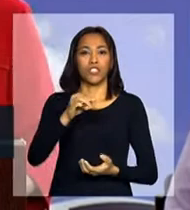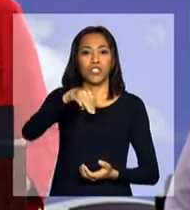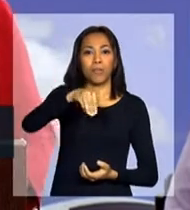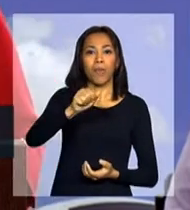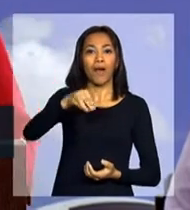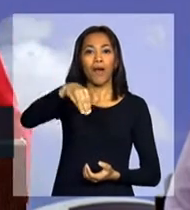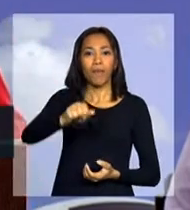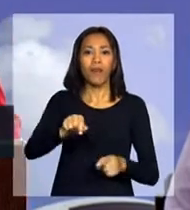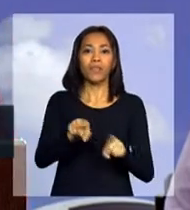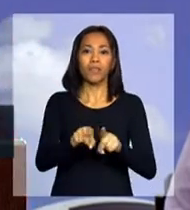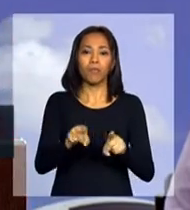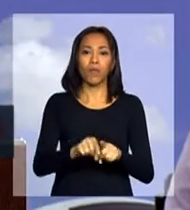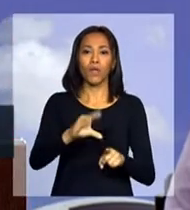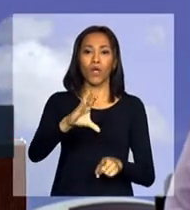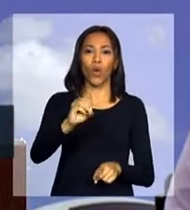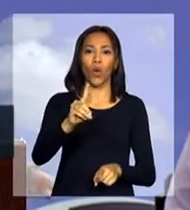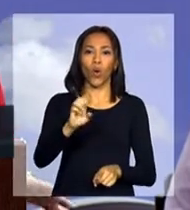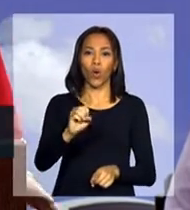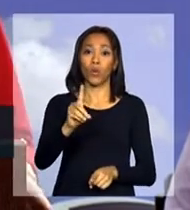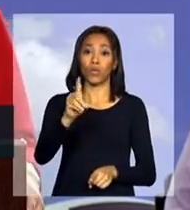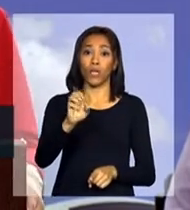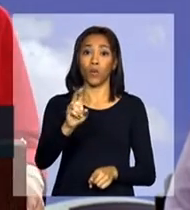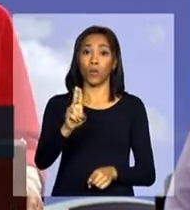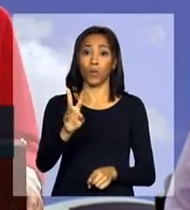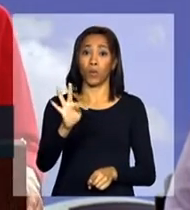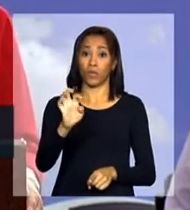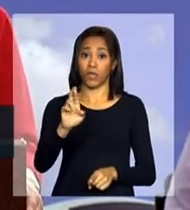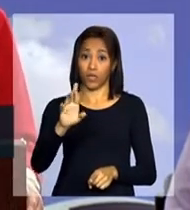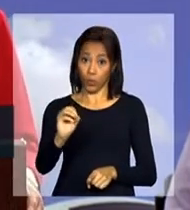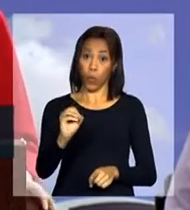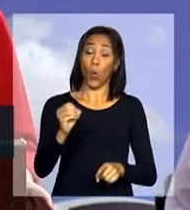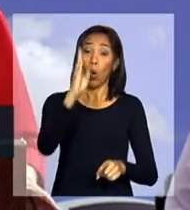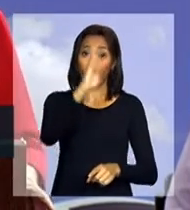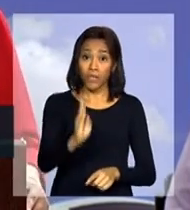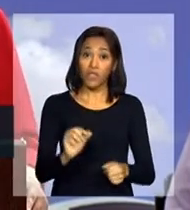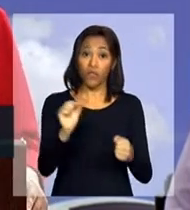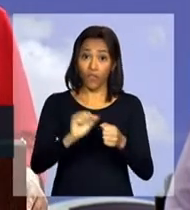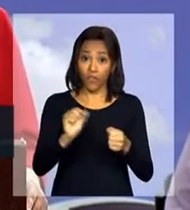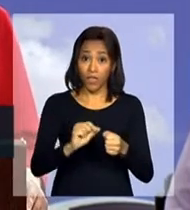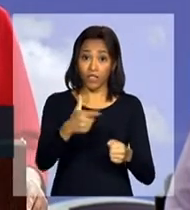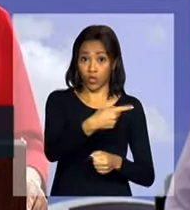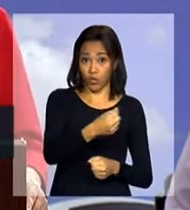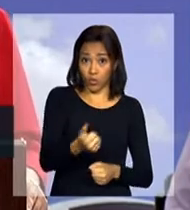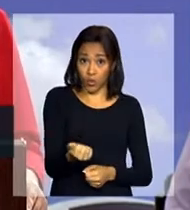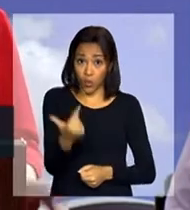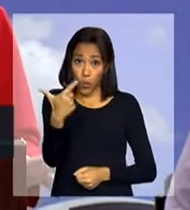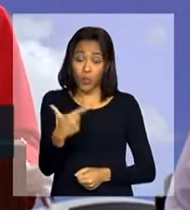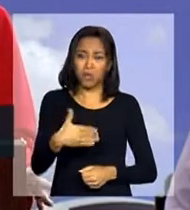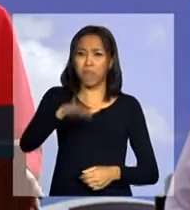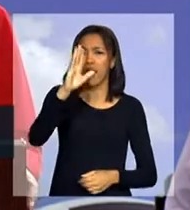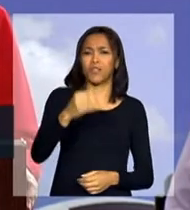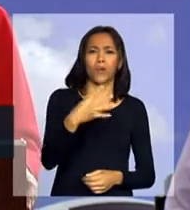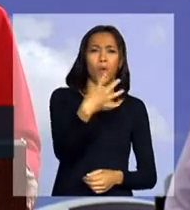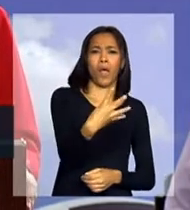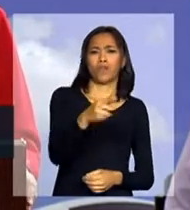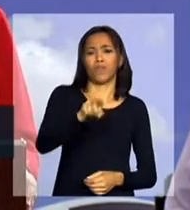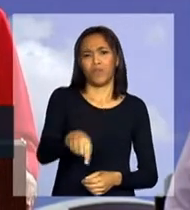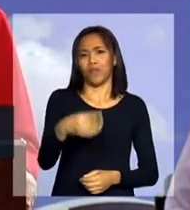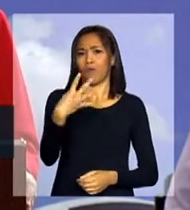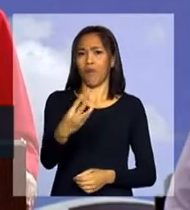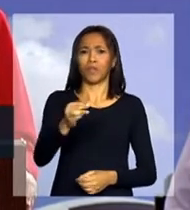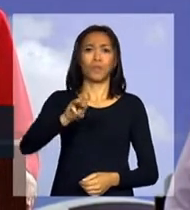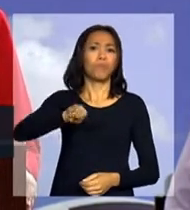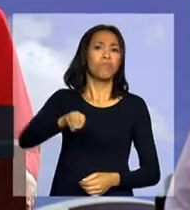útero. O Brasil realizou, no ano de 2012, mais de 4,4 milhões de